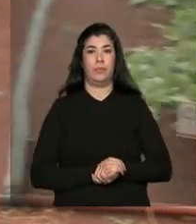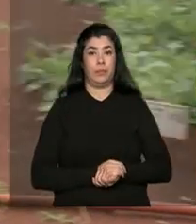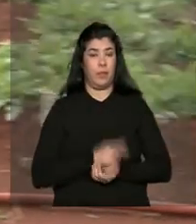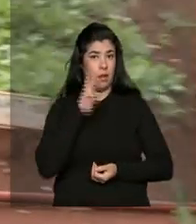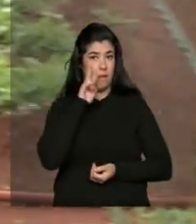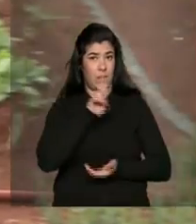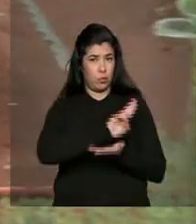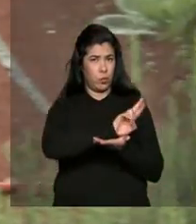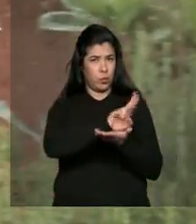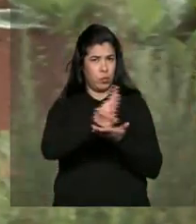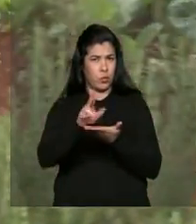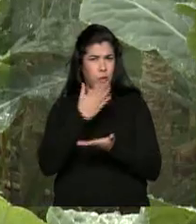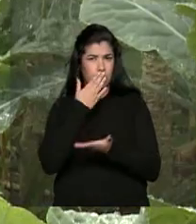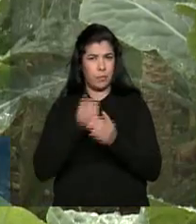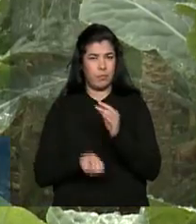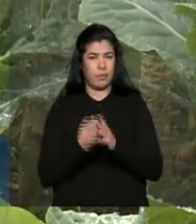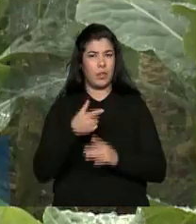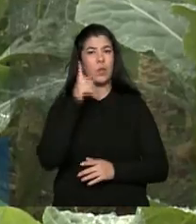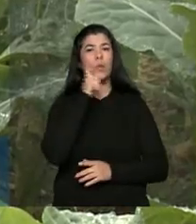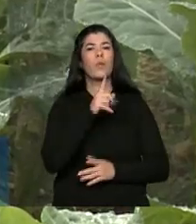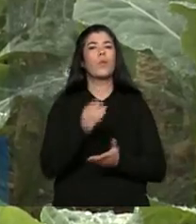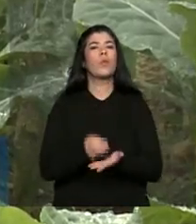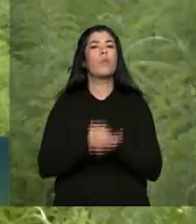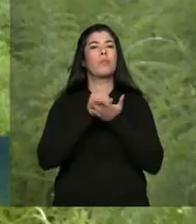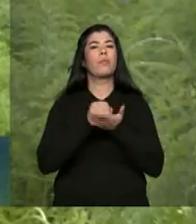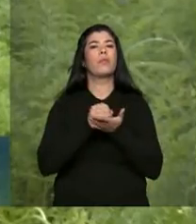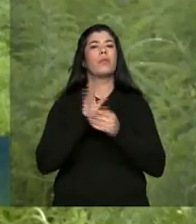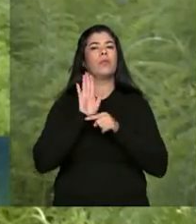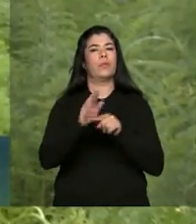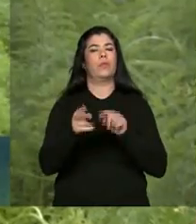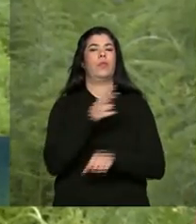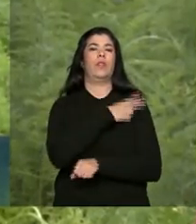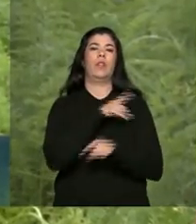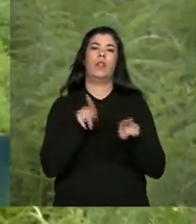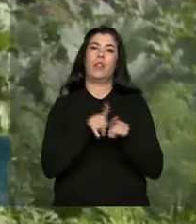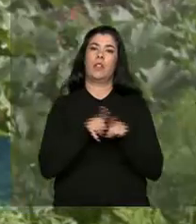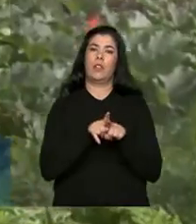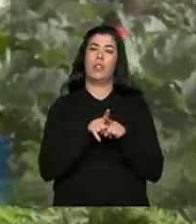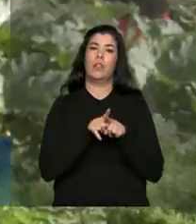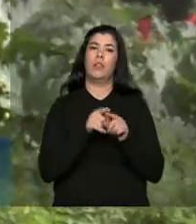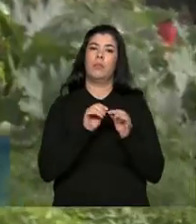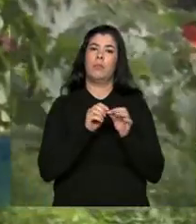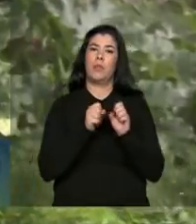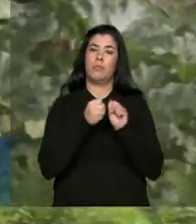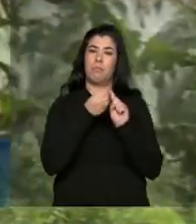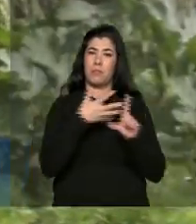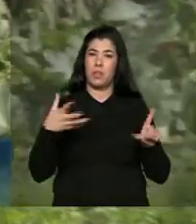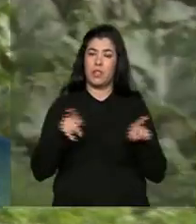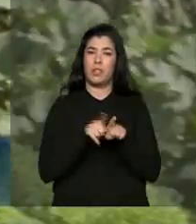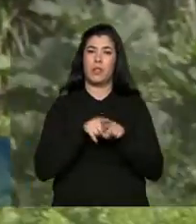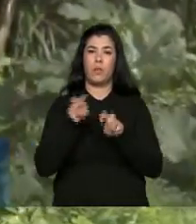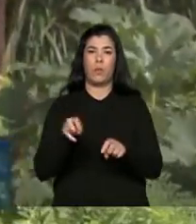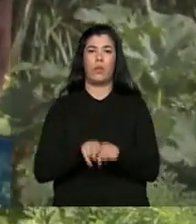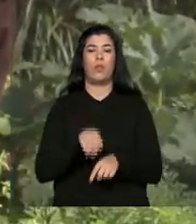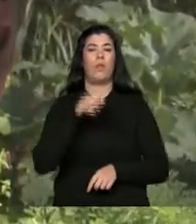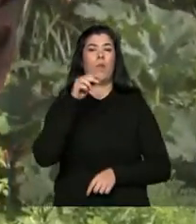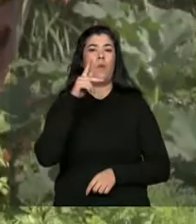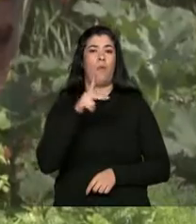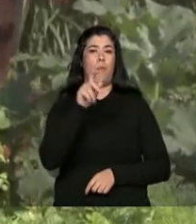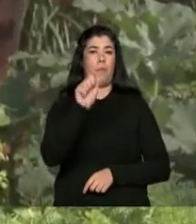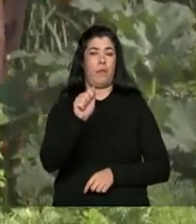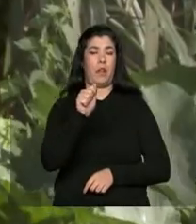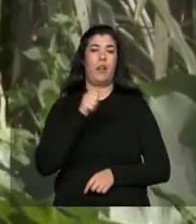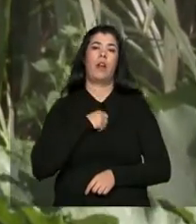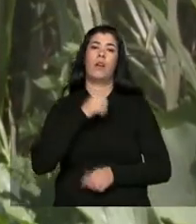variedade só foi possível com o apoio da Assistência Técnica e Extensão Rural e do PAA, o Programa de Aquisição de